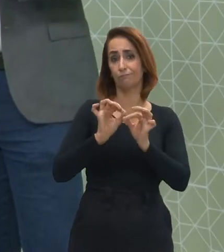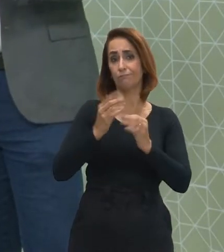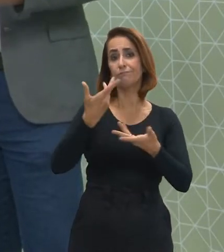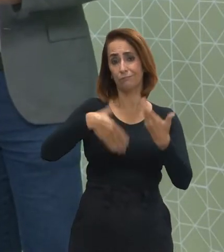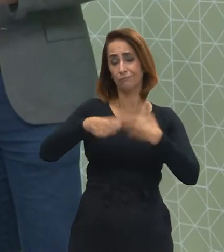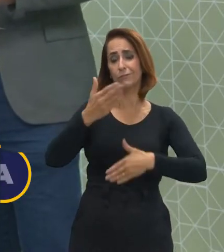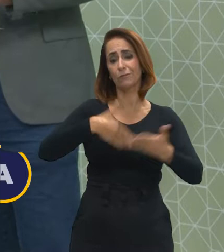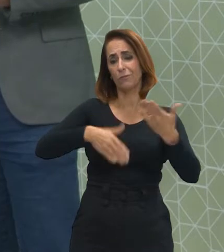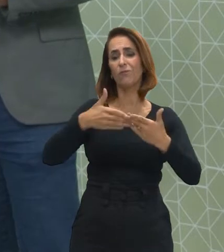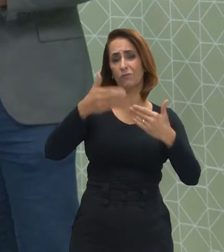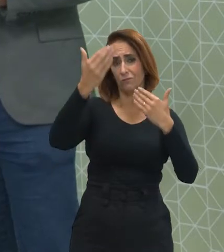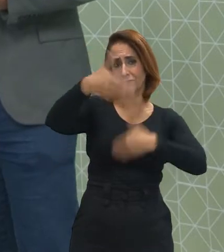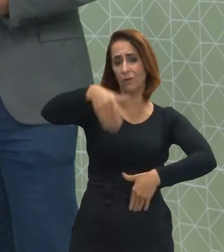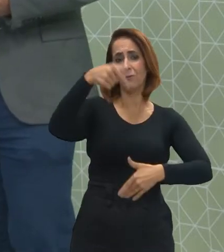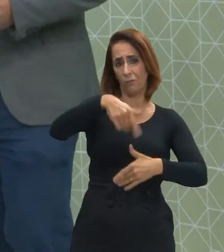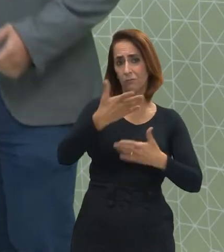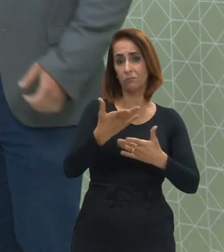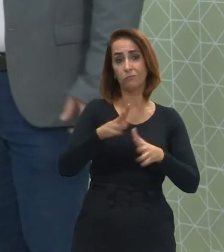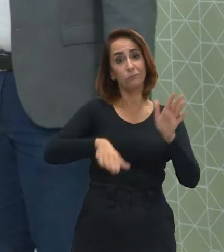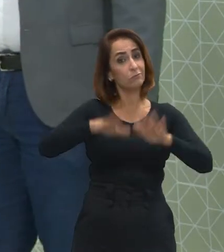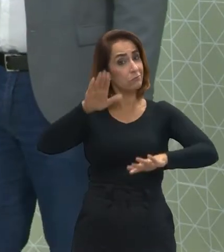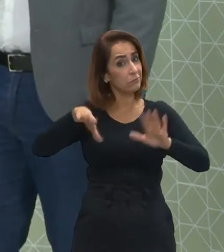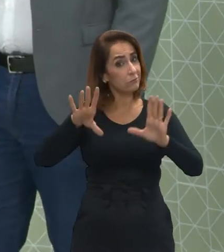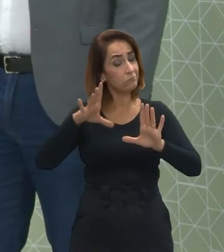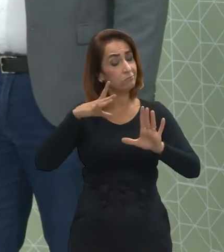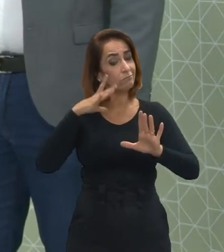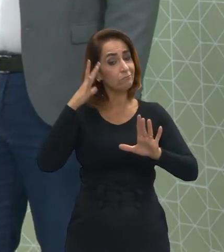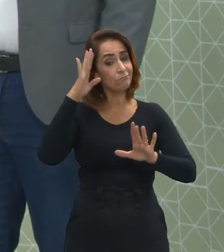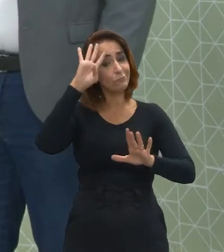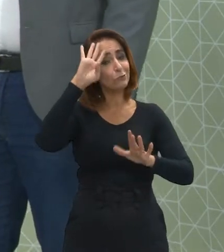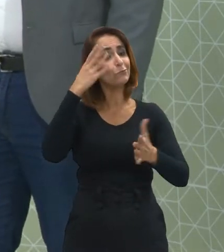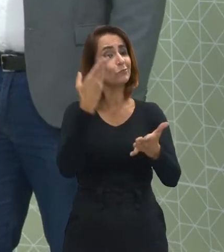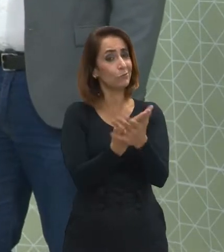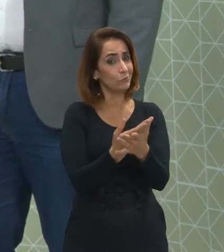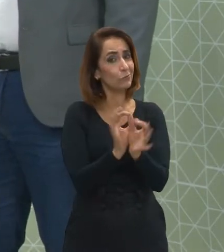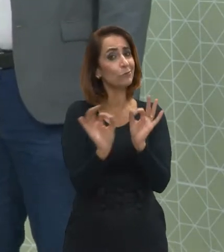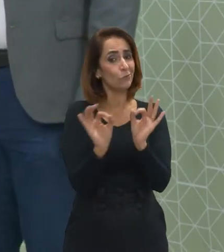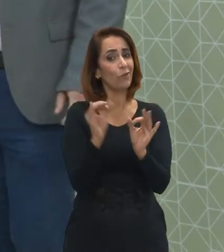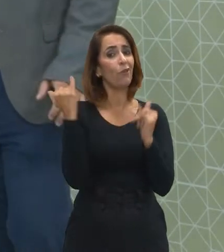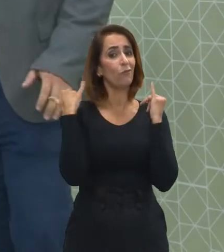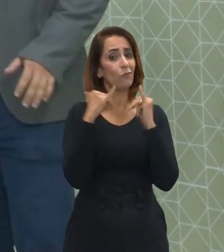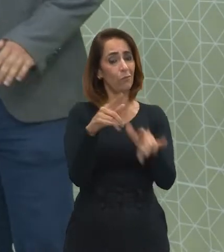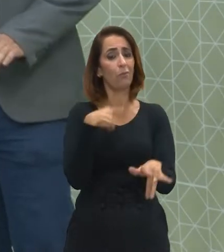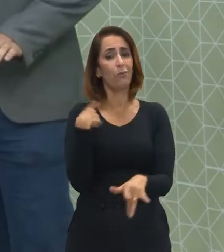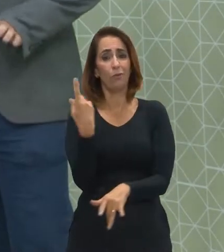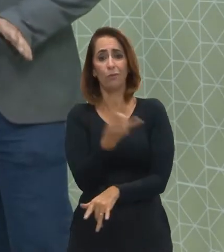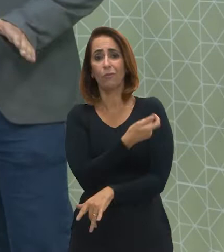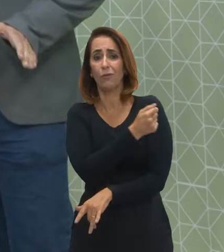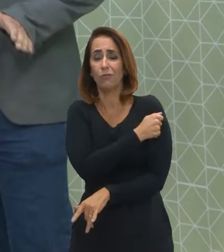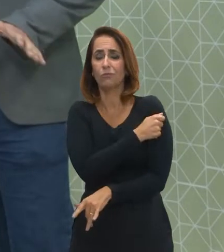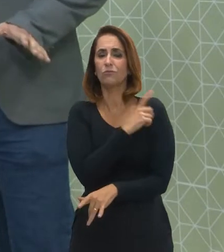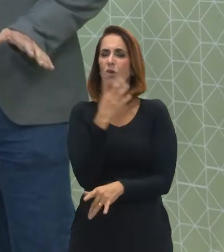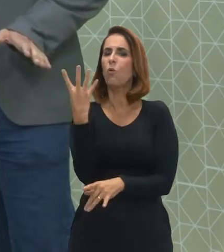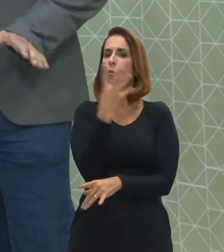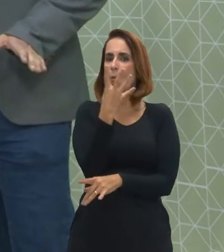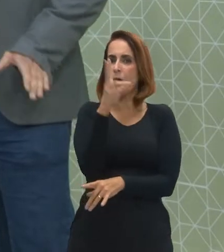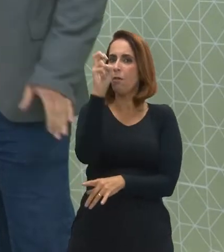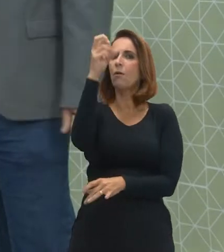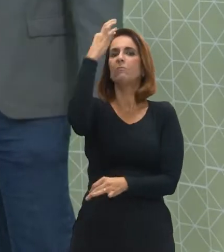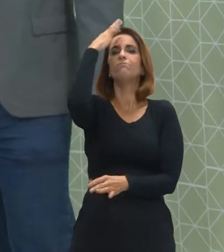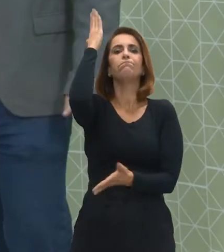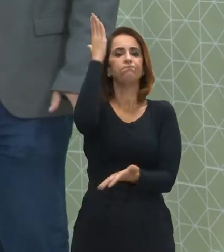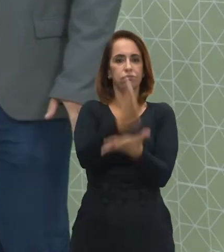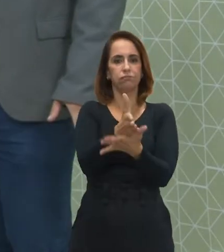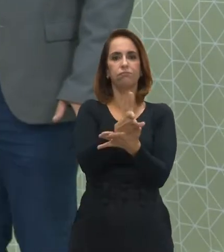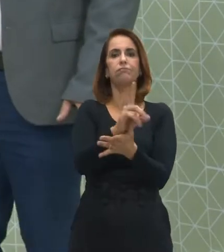que são propícios de caírem na prova. No entanto, eu acredito e tenho informado meus alunos que quatro deles são bem possíveis.